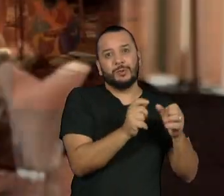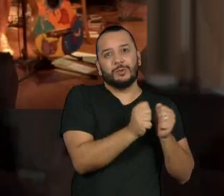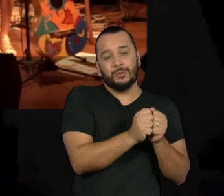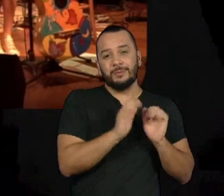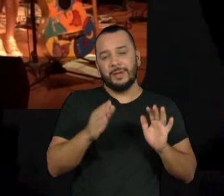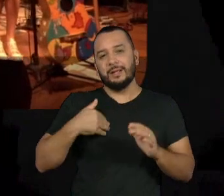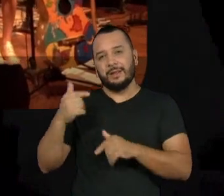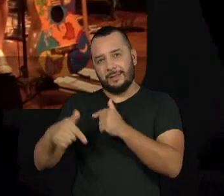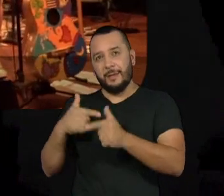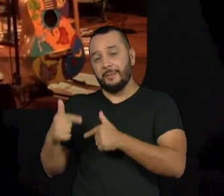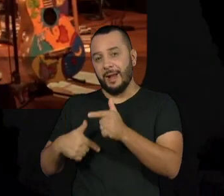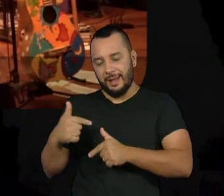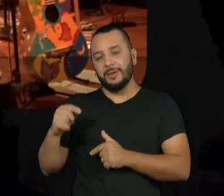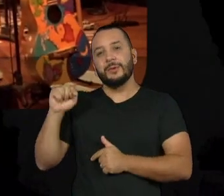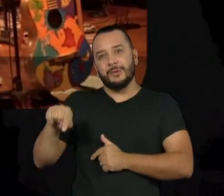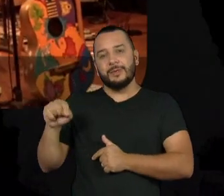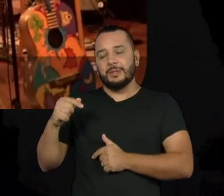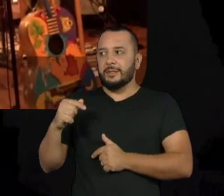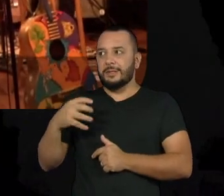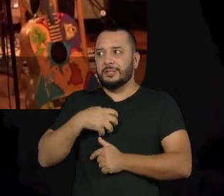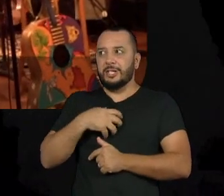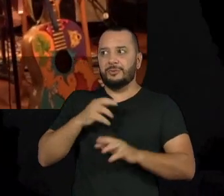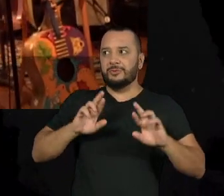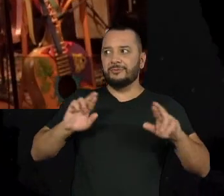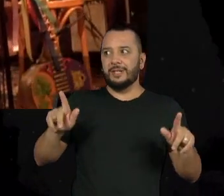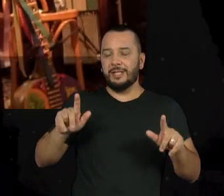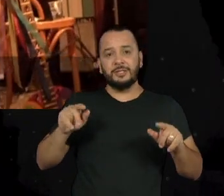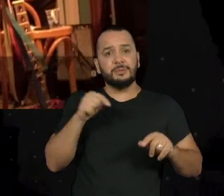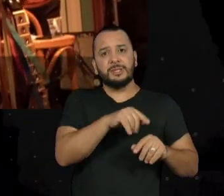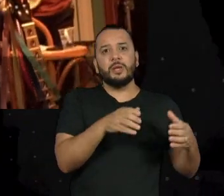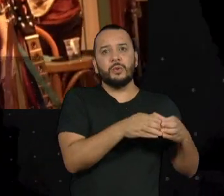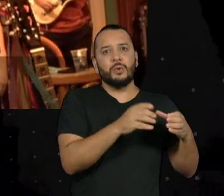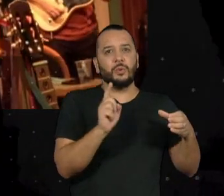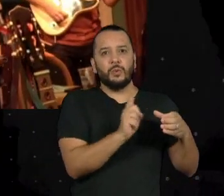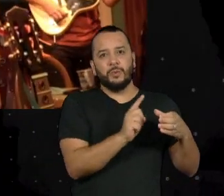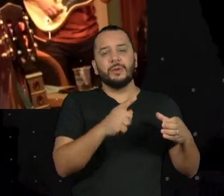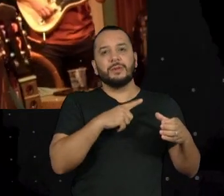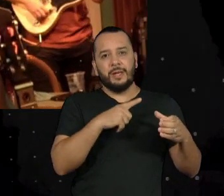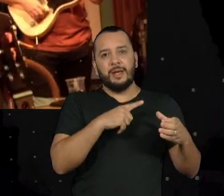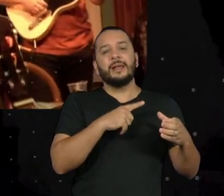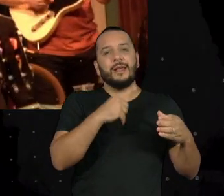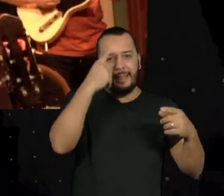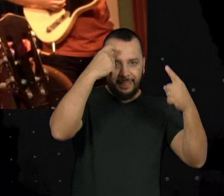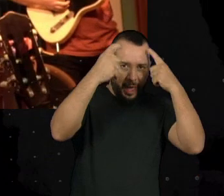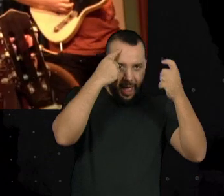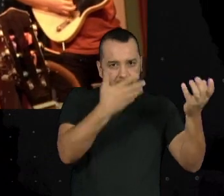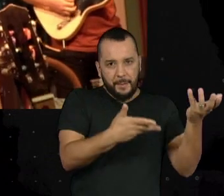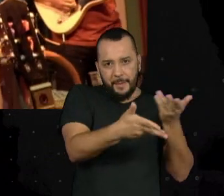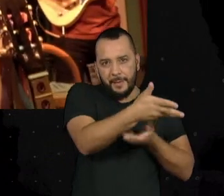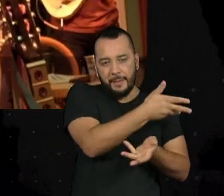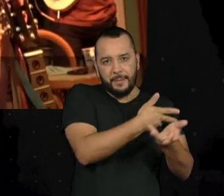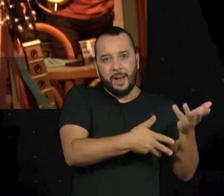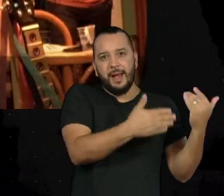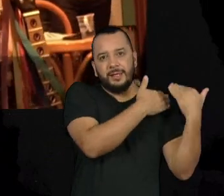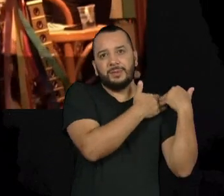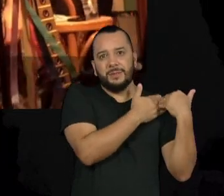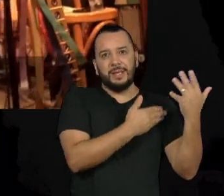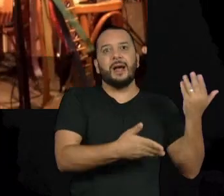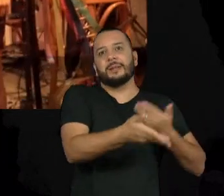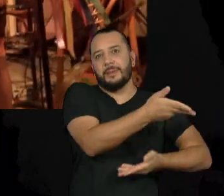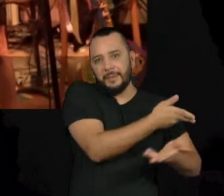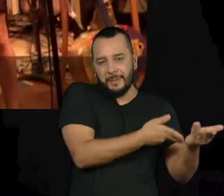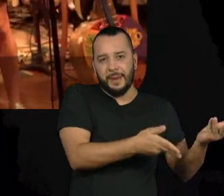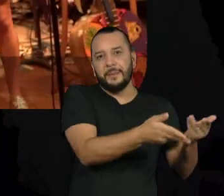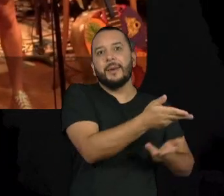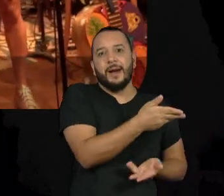Porque quando você tem uma banda, você intersecciona as ideias com os seus parceiros. Mas você